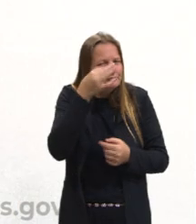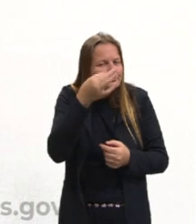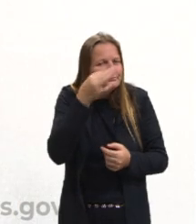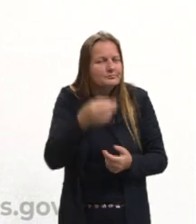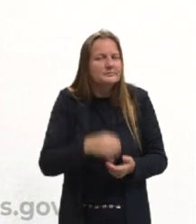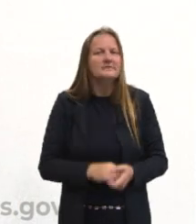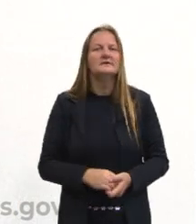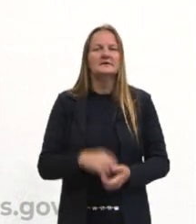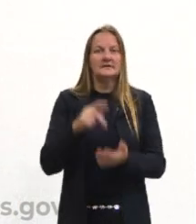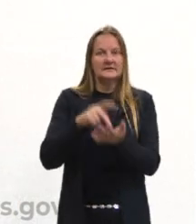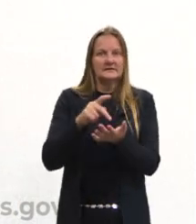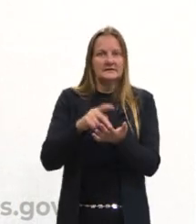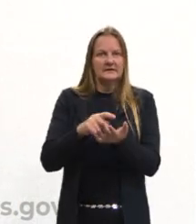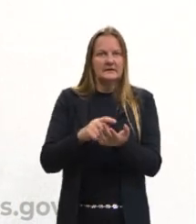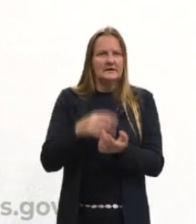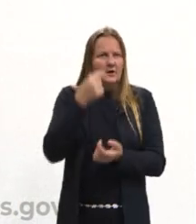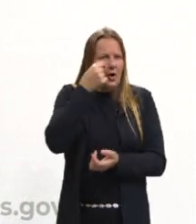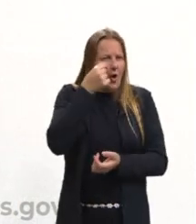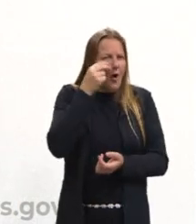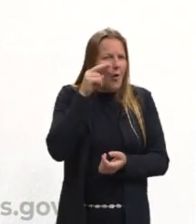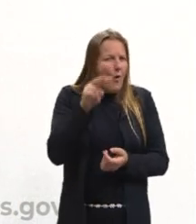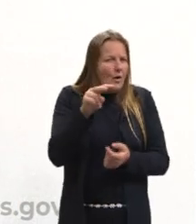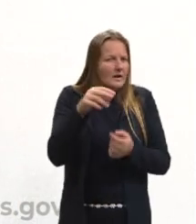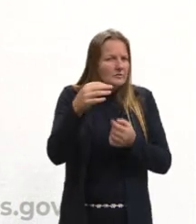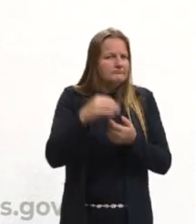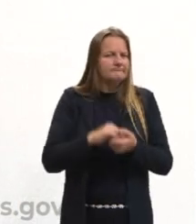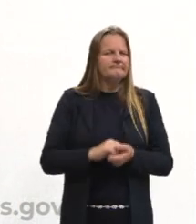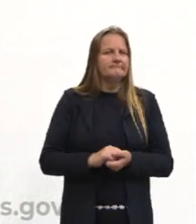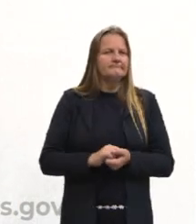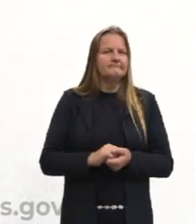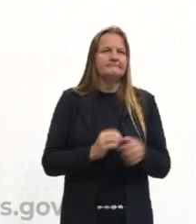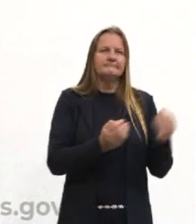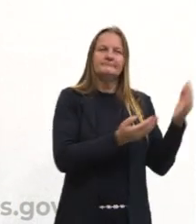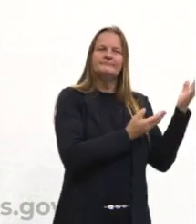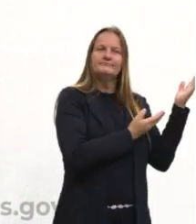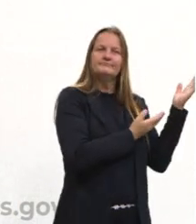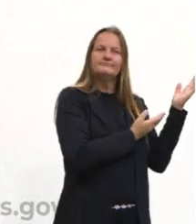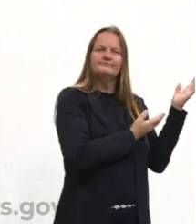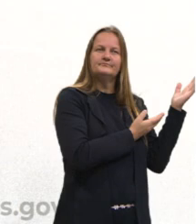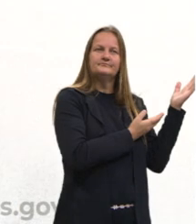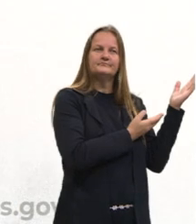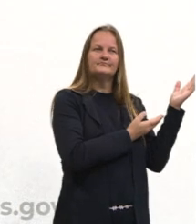verdade, o dígrafo formado,